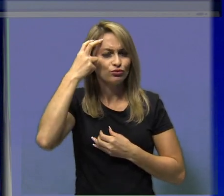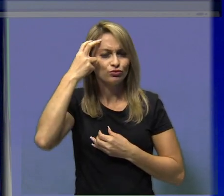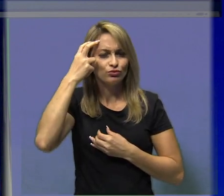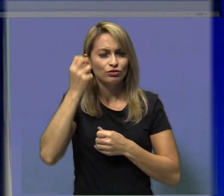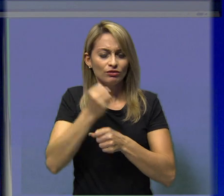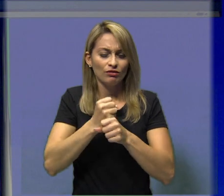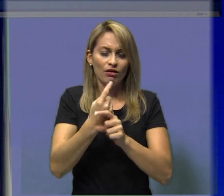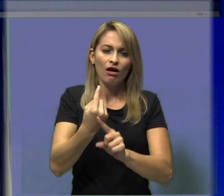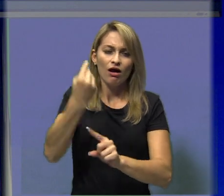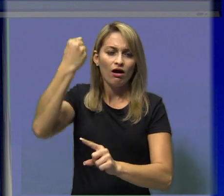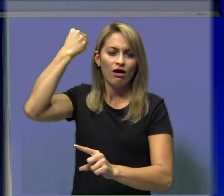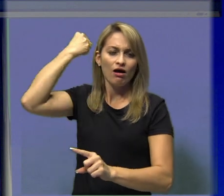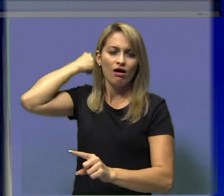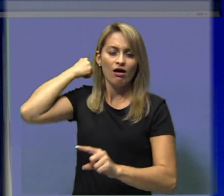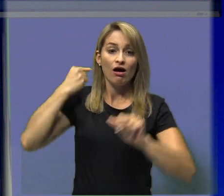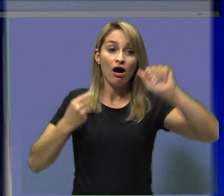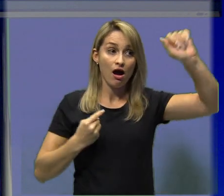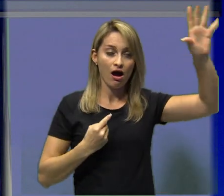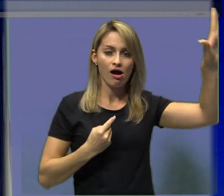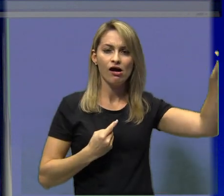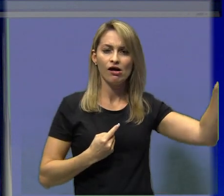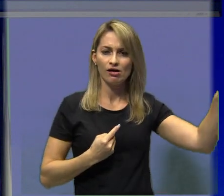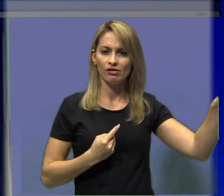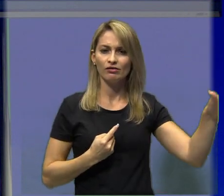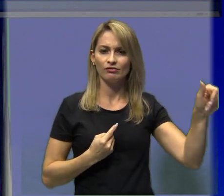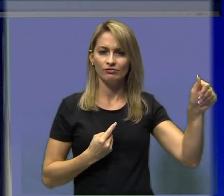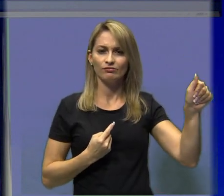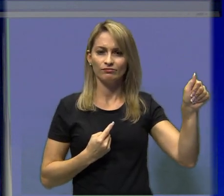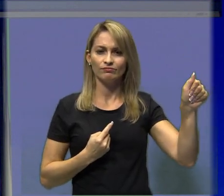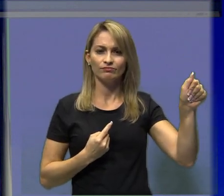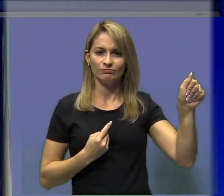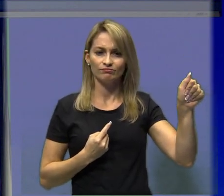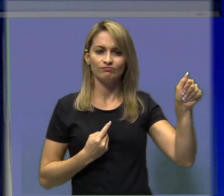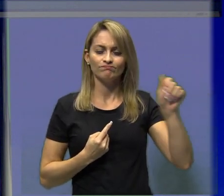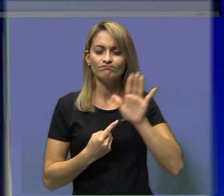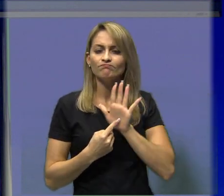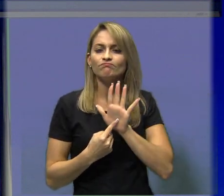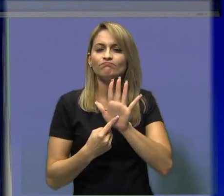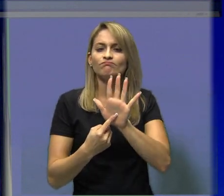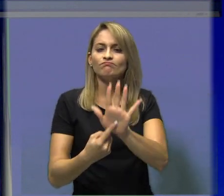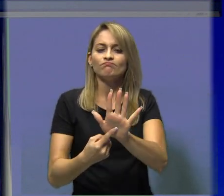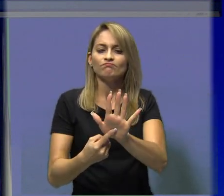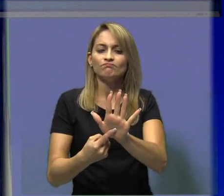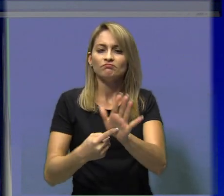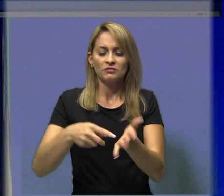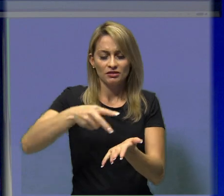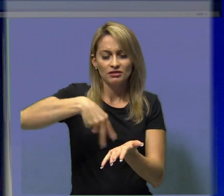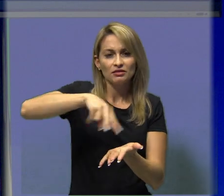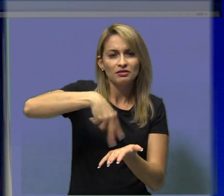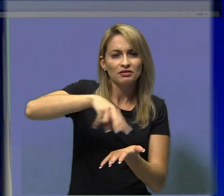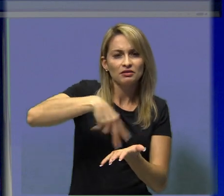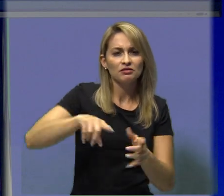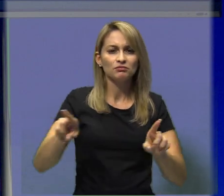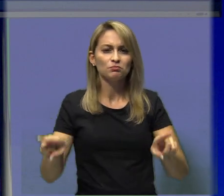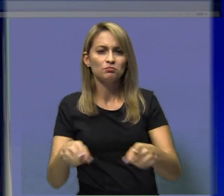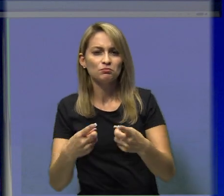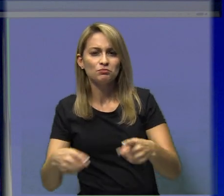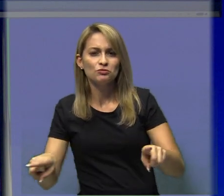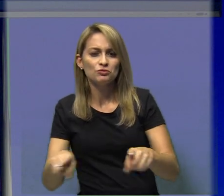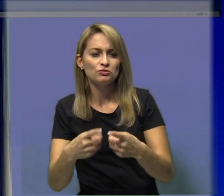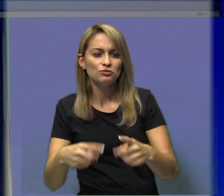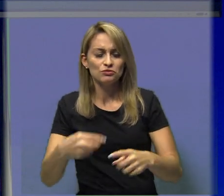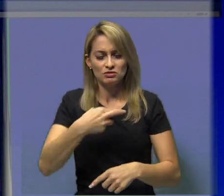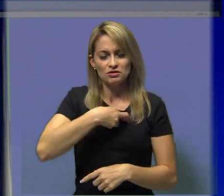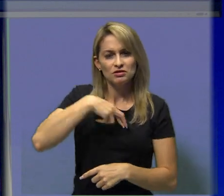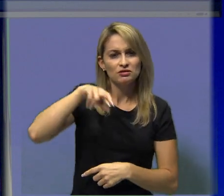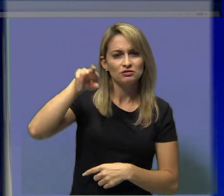dança, da música, das formas de representação religiosa. Seja elementos simbólicos, como imagens, crenças,